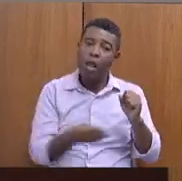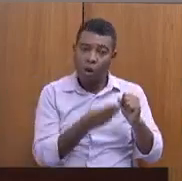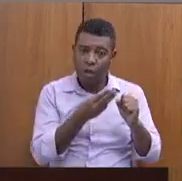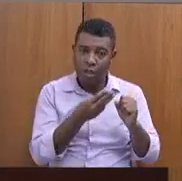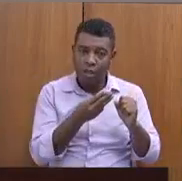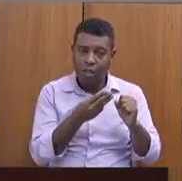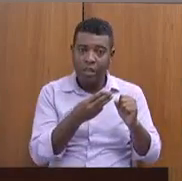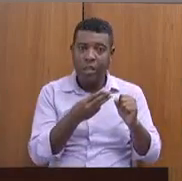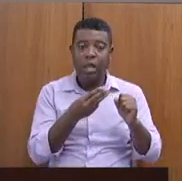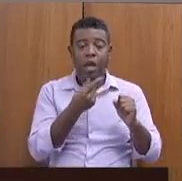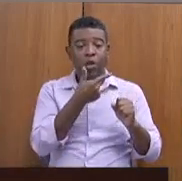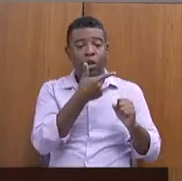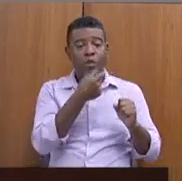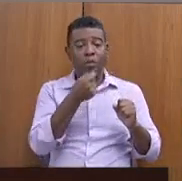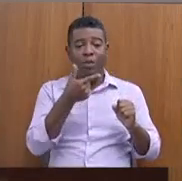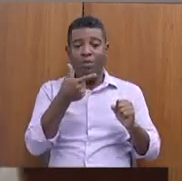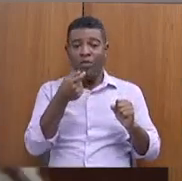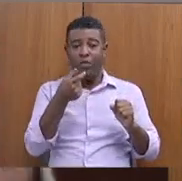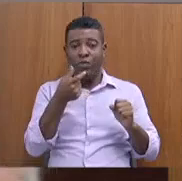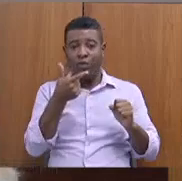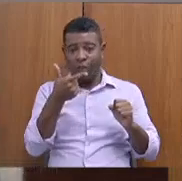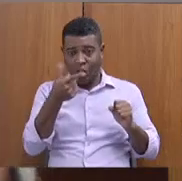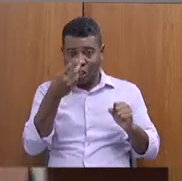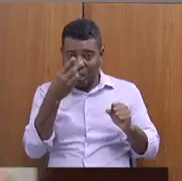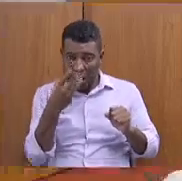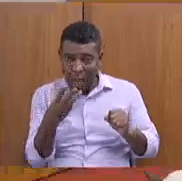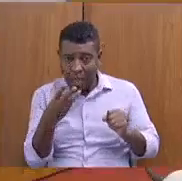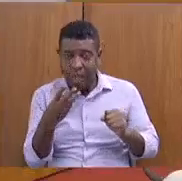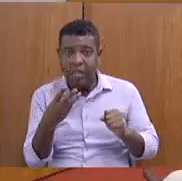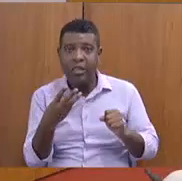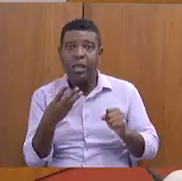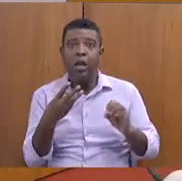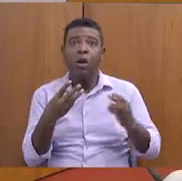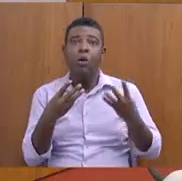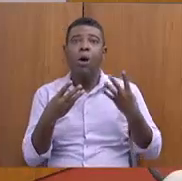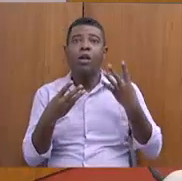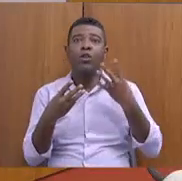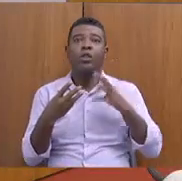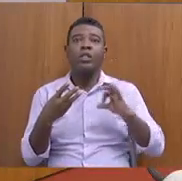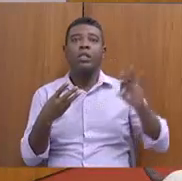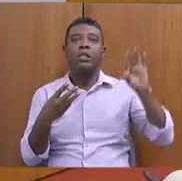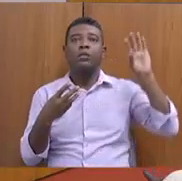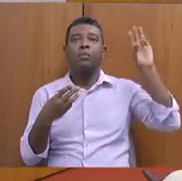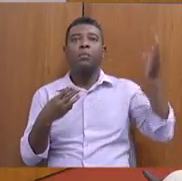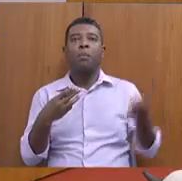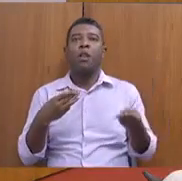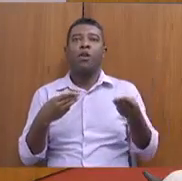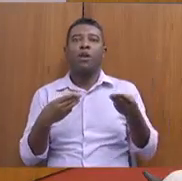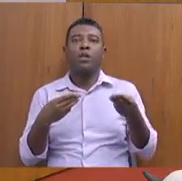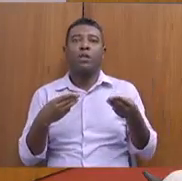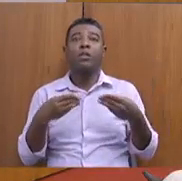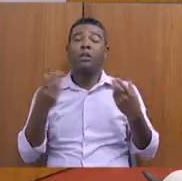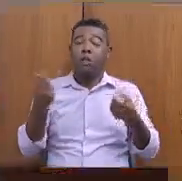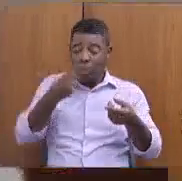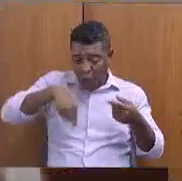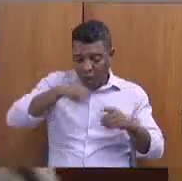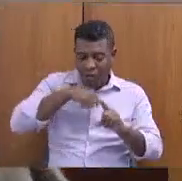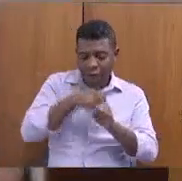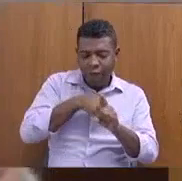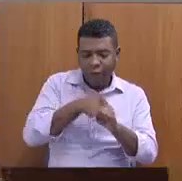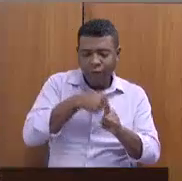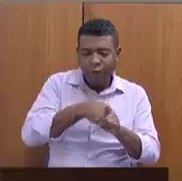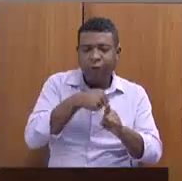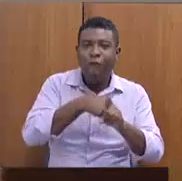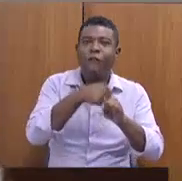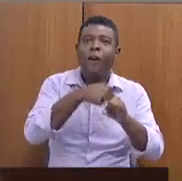400 milhões. Então, nós vemos palatinamente brigando por mais orçamento. Lógico que pode não ser